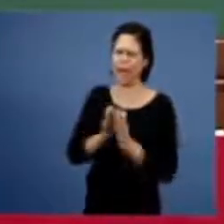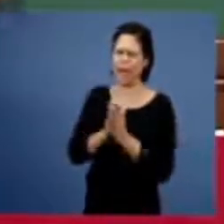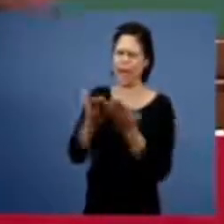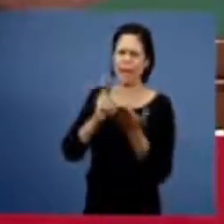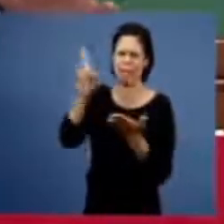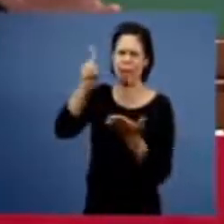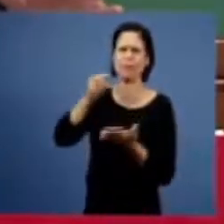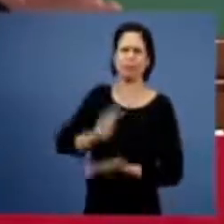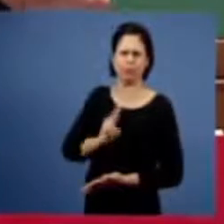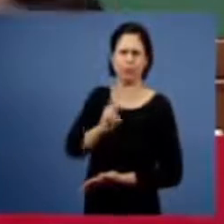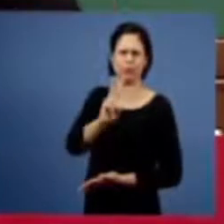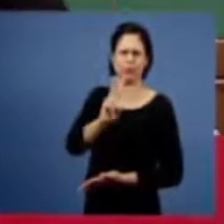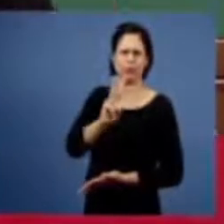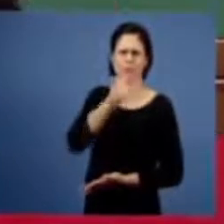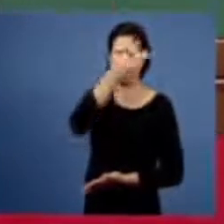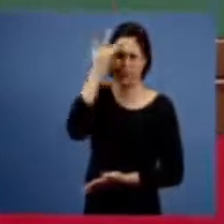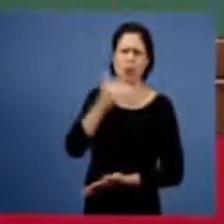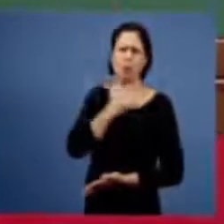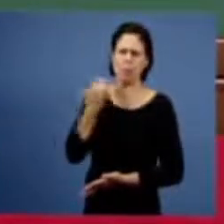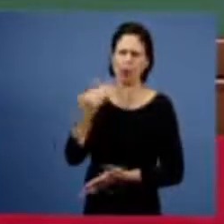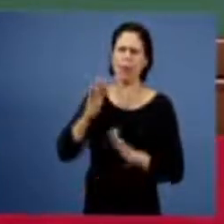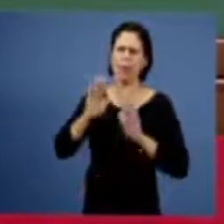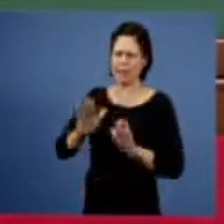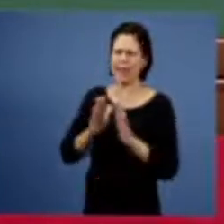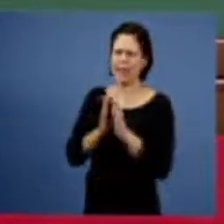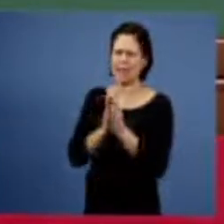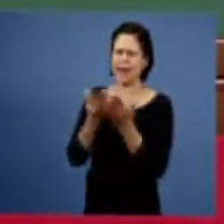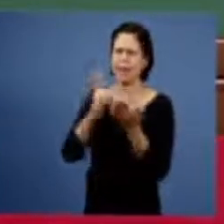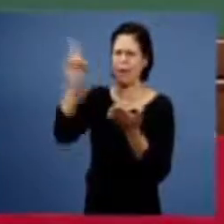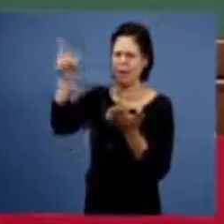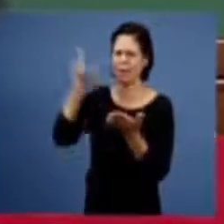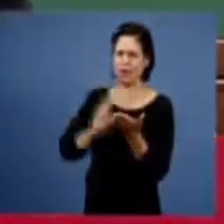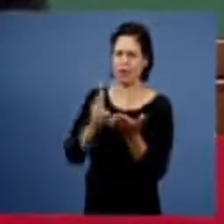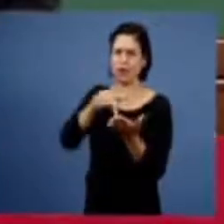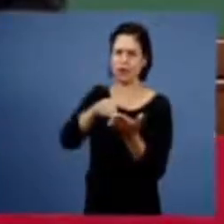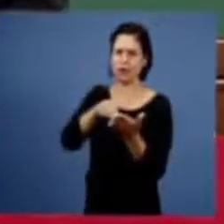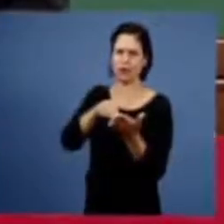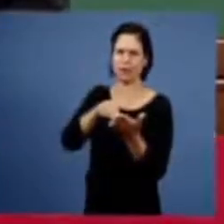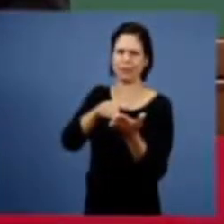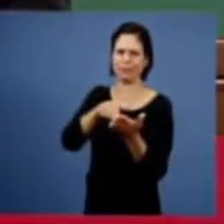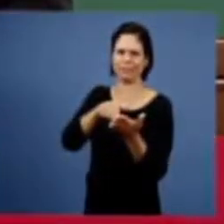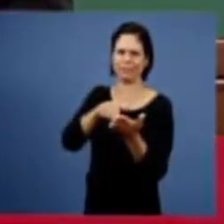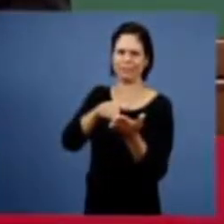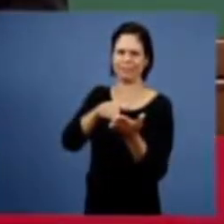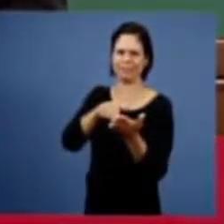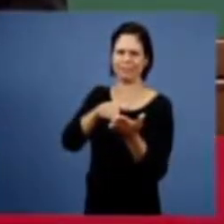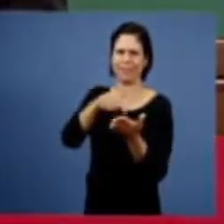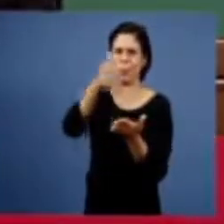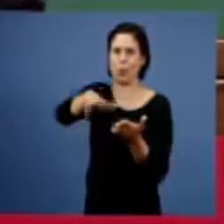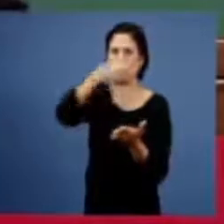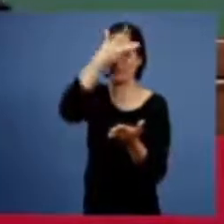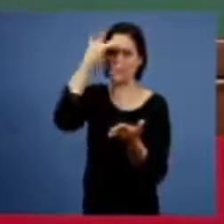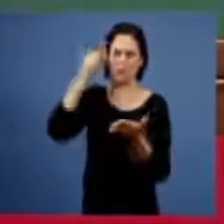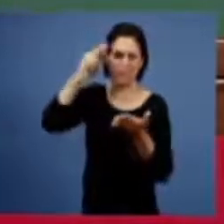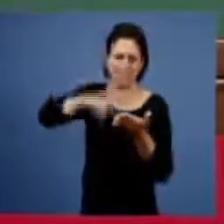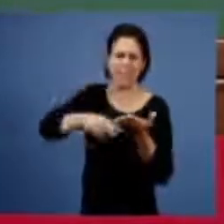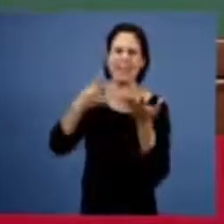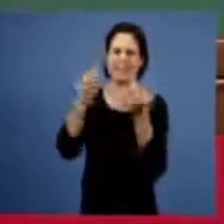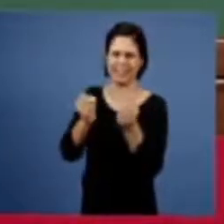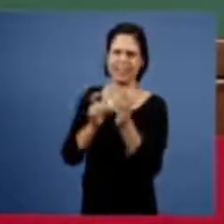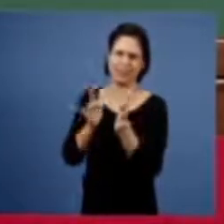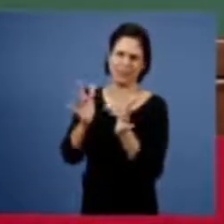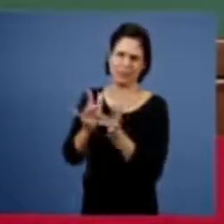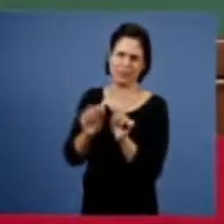o homem vai morrer mas a palavra vai dar frutos ao passo que no outro